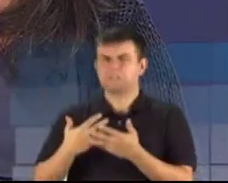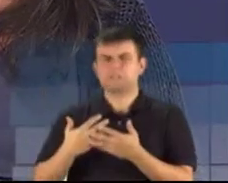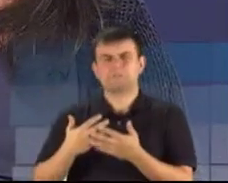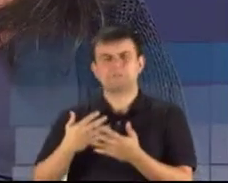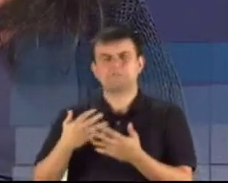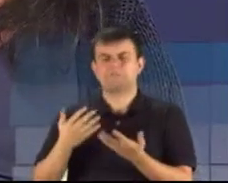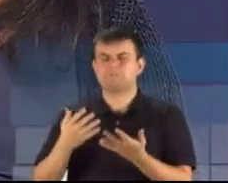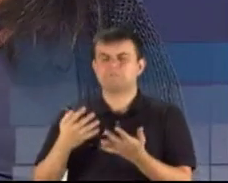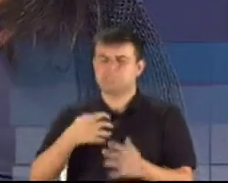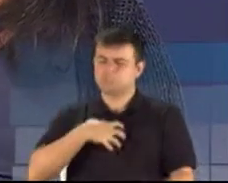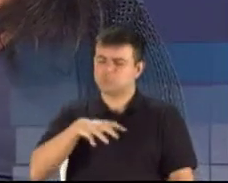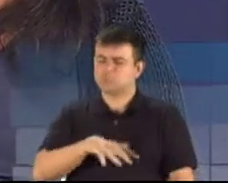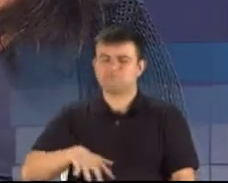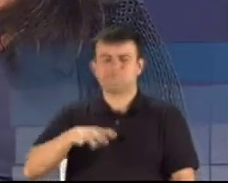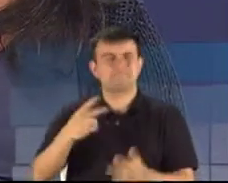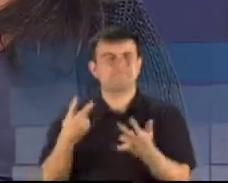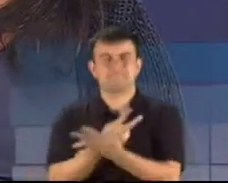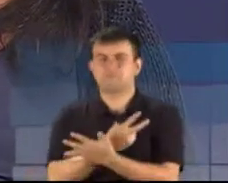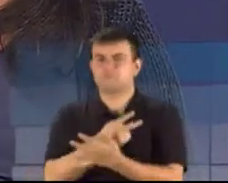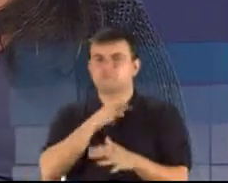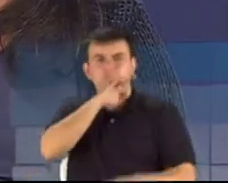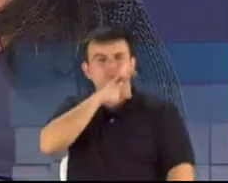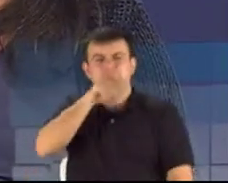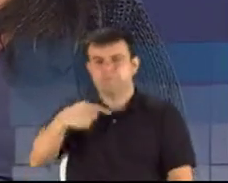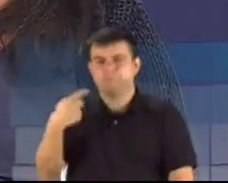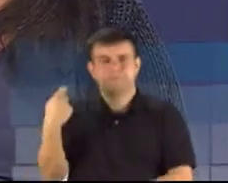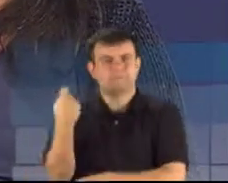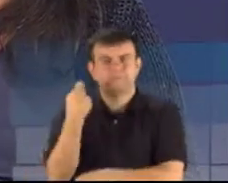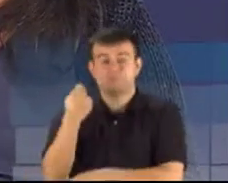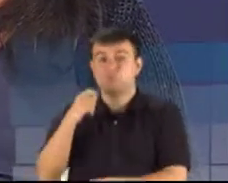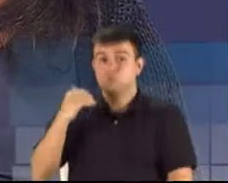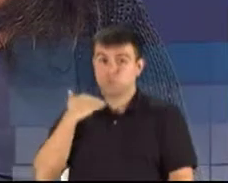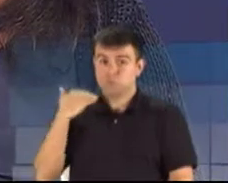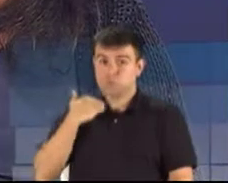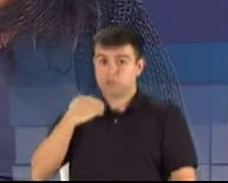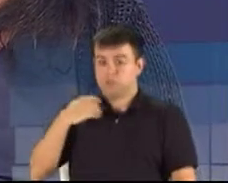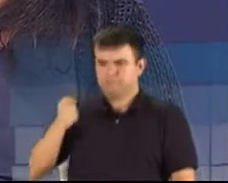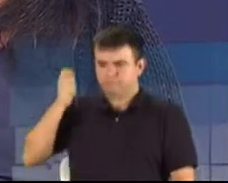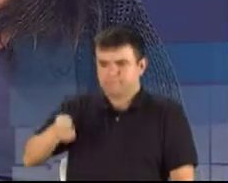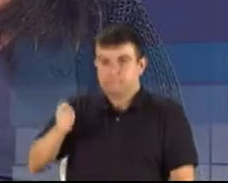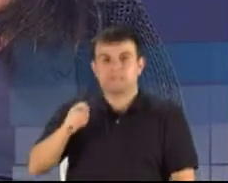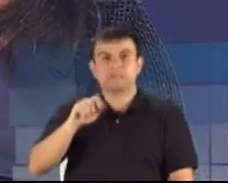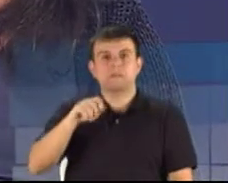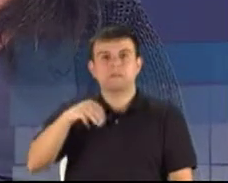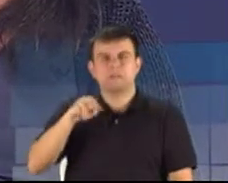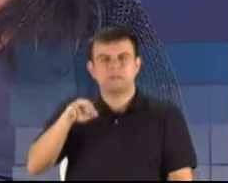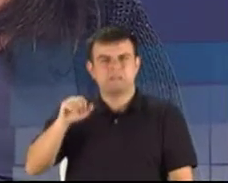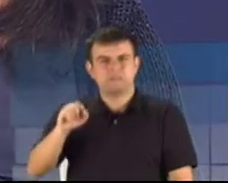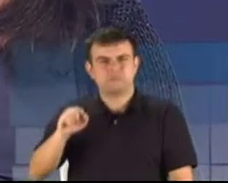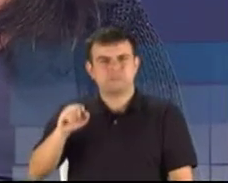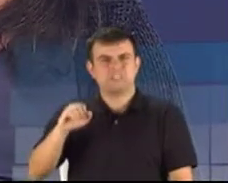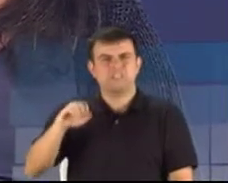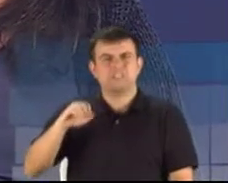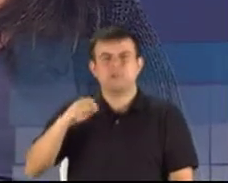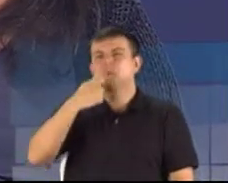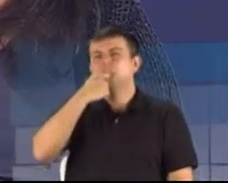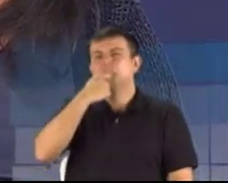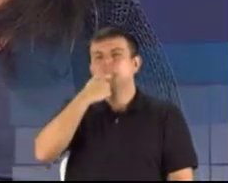lamentáveis no Rio Grande do Sul. O juiz Márcio Chagas teve o seu carro arranhado, amassado,